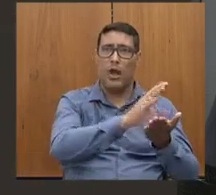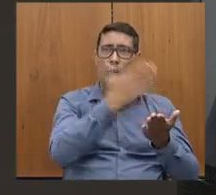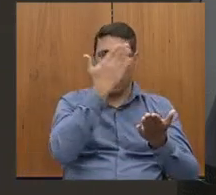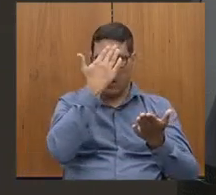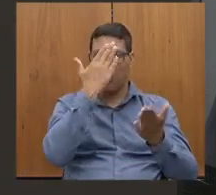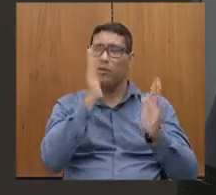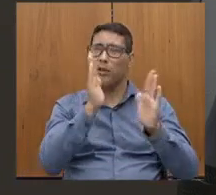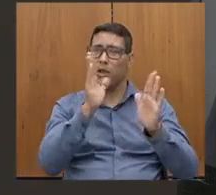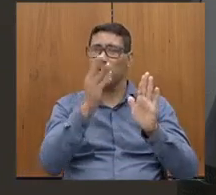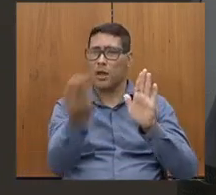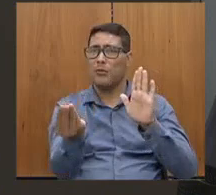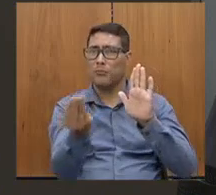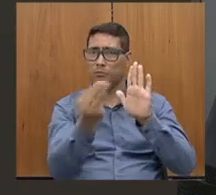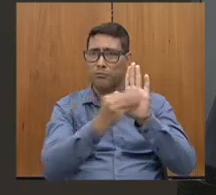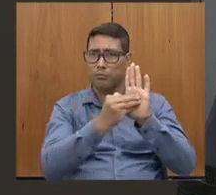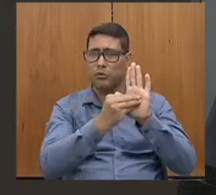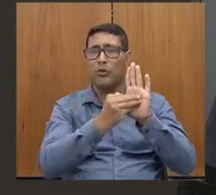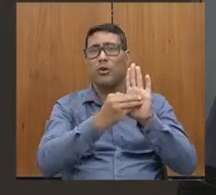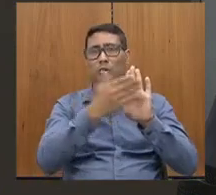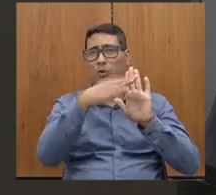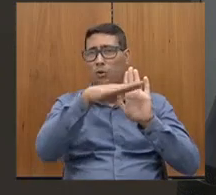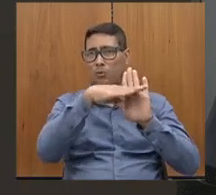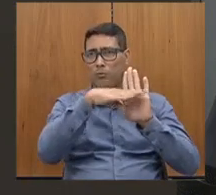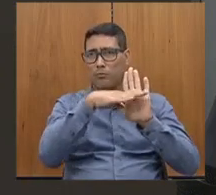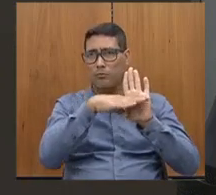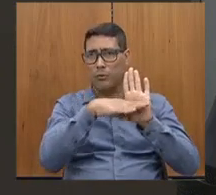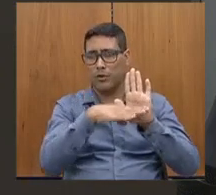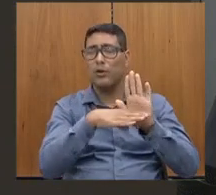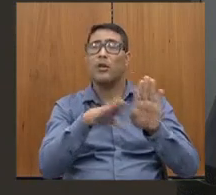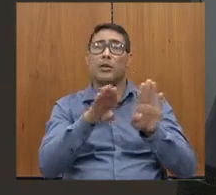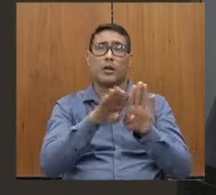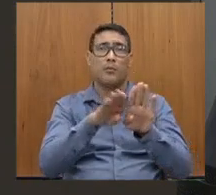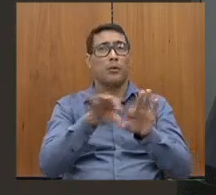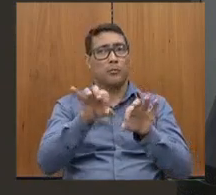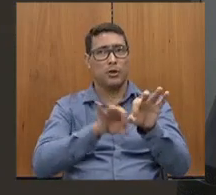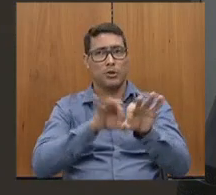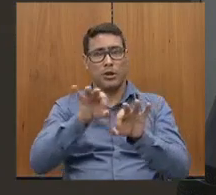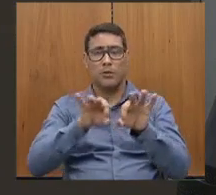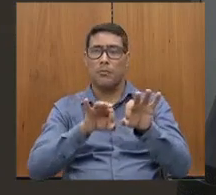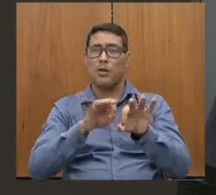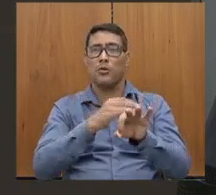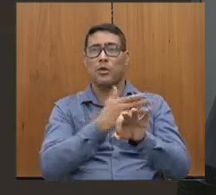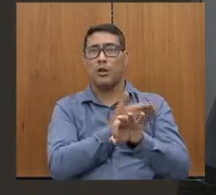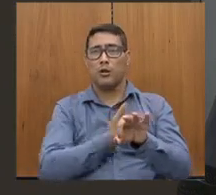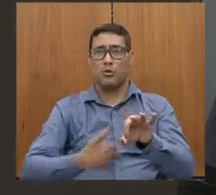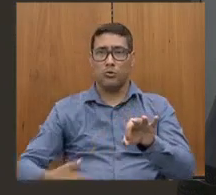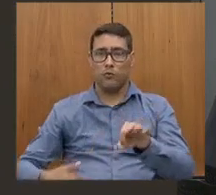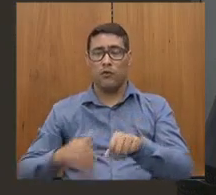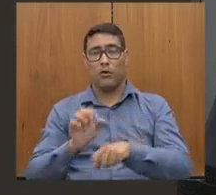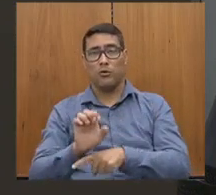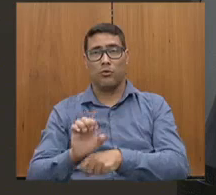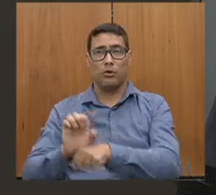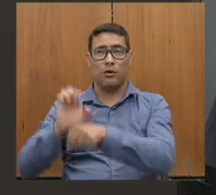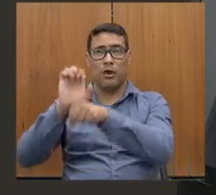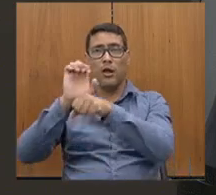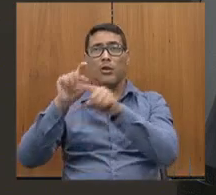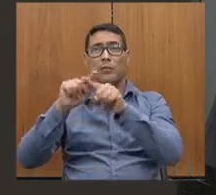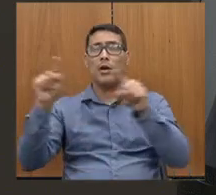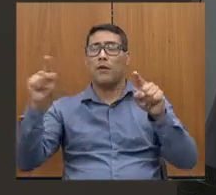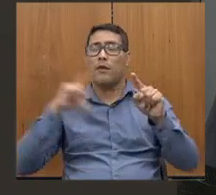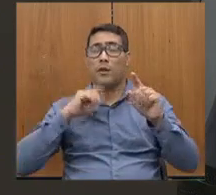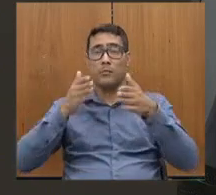pauta de V. Exª e dentro do planejamento do governo do Estado, mas gostaria de fazer esse pedido, dando